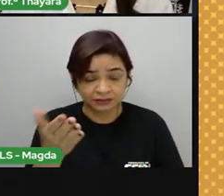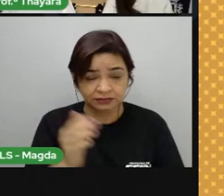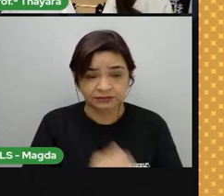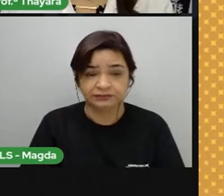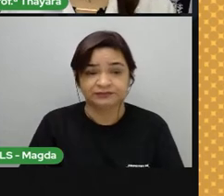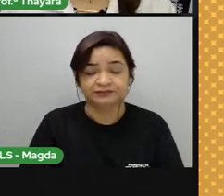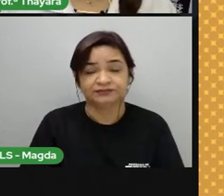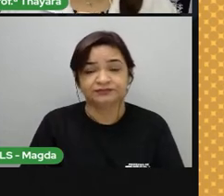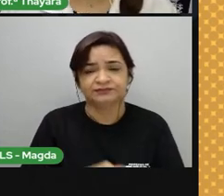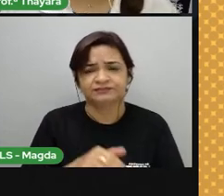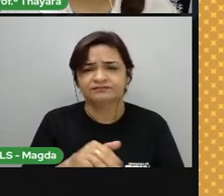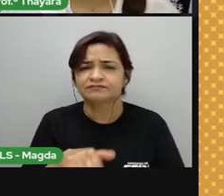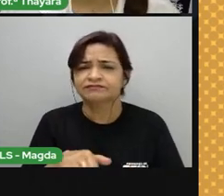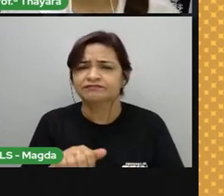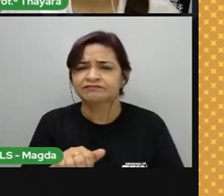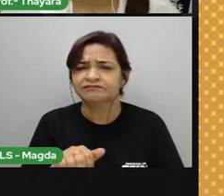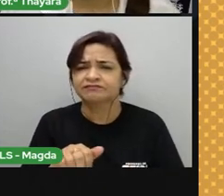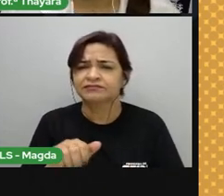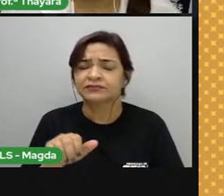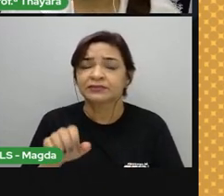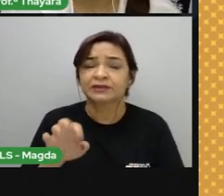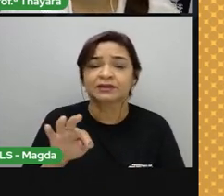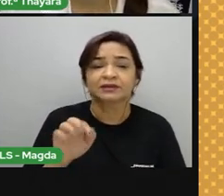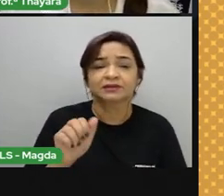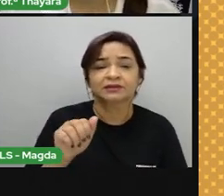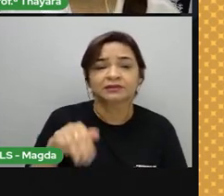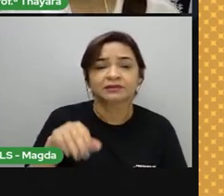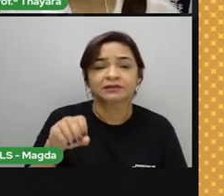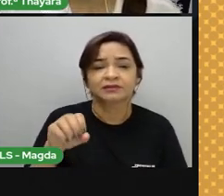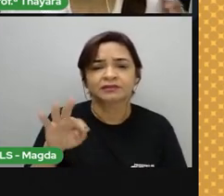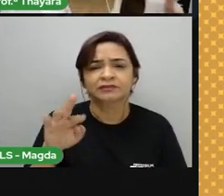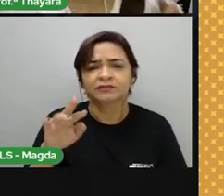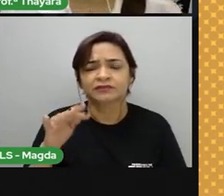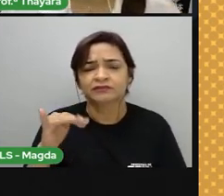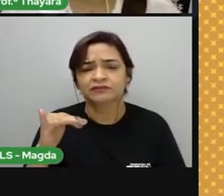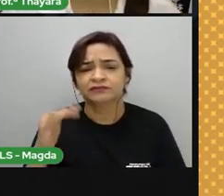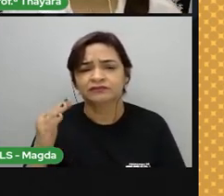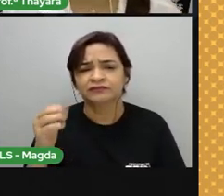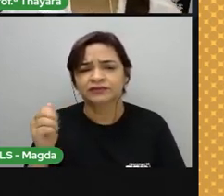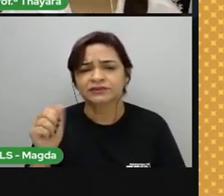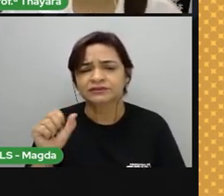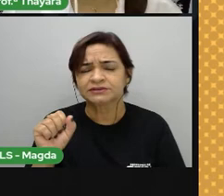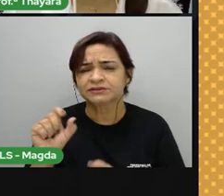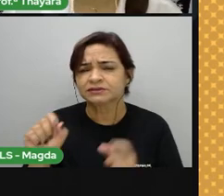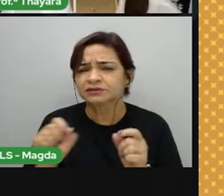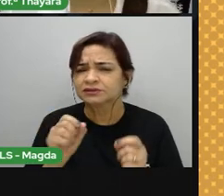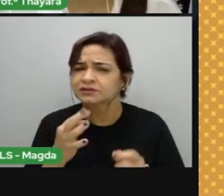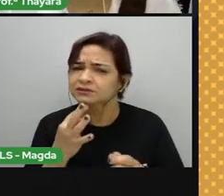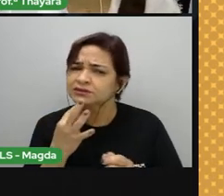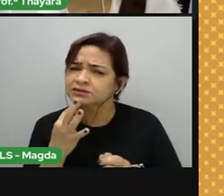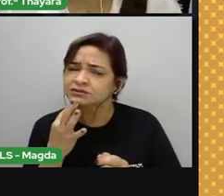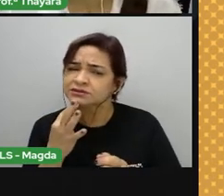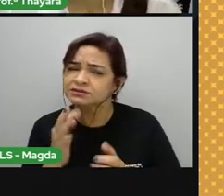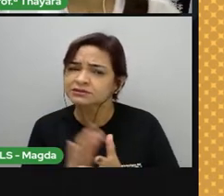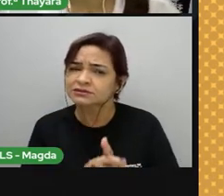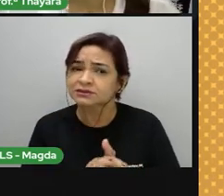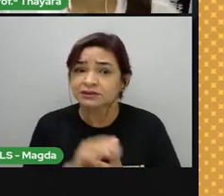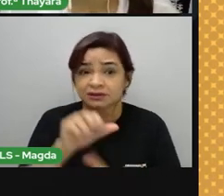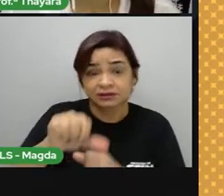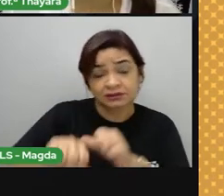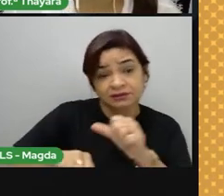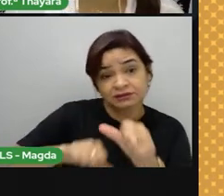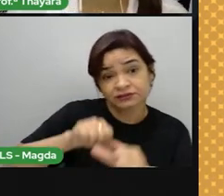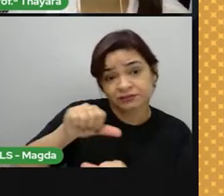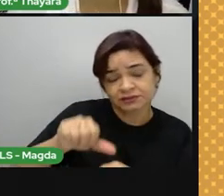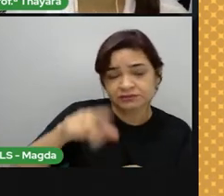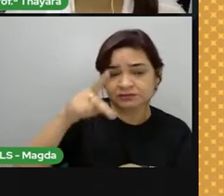Então, as rochas metamórficas, olha o nomezinho, já lembra uma palavra conhecida da gente, que é a metamorfose. E